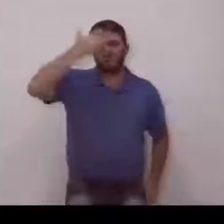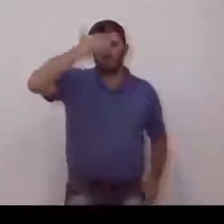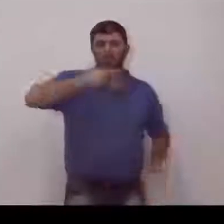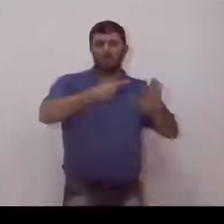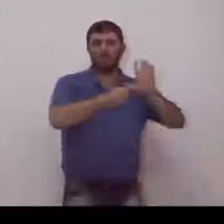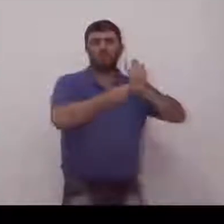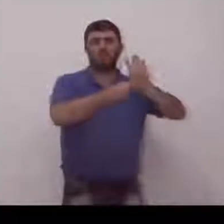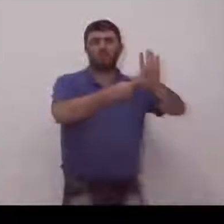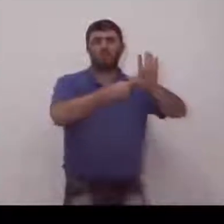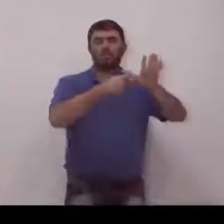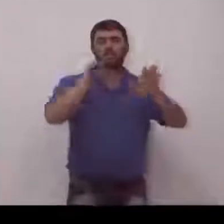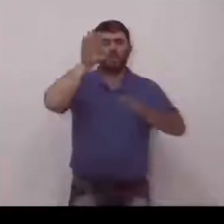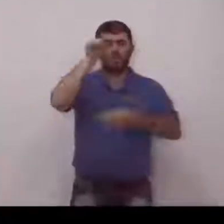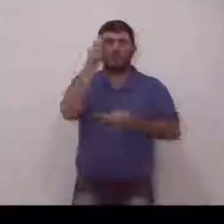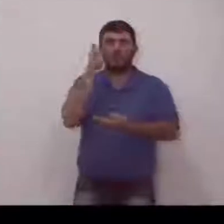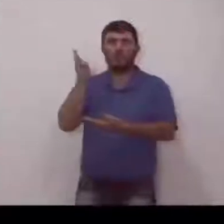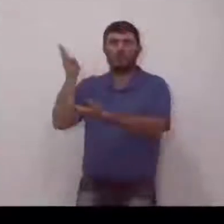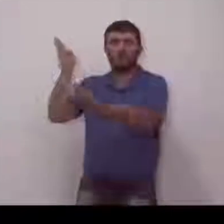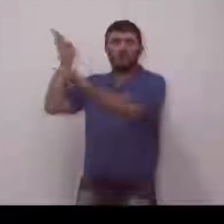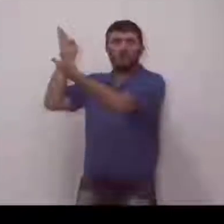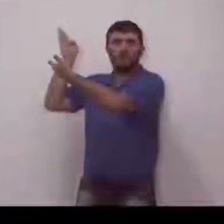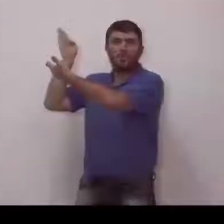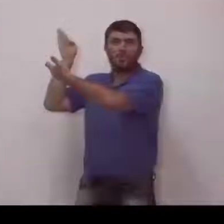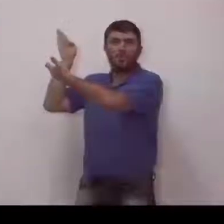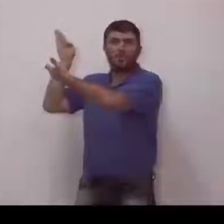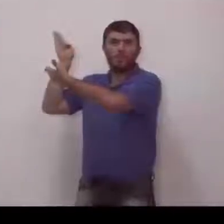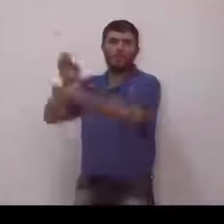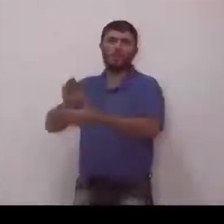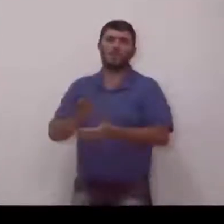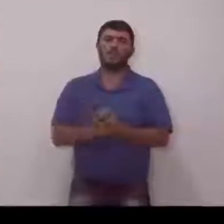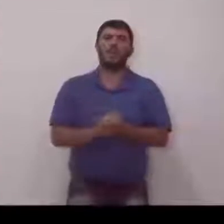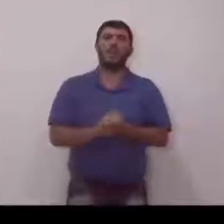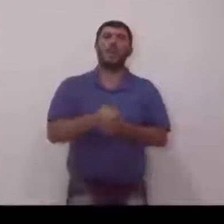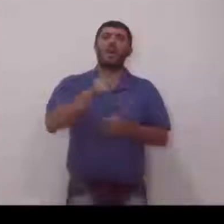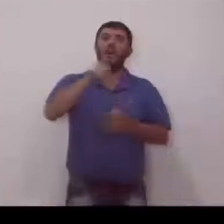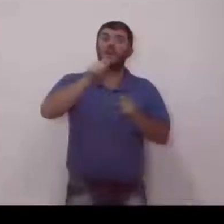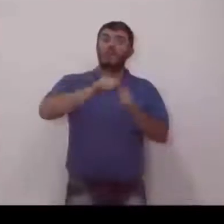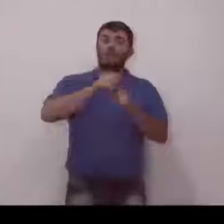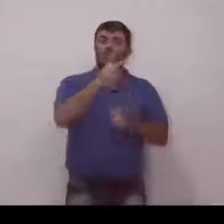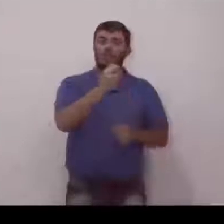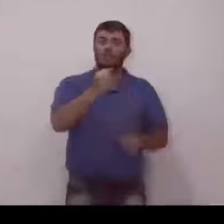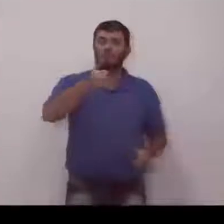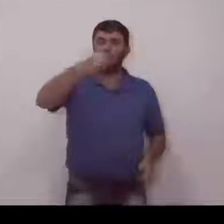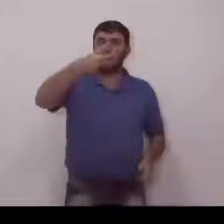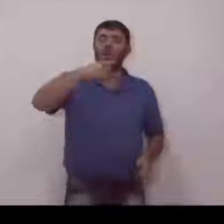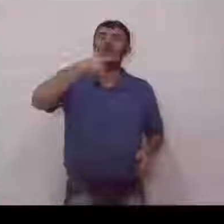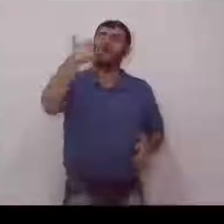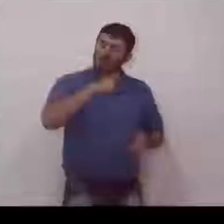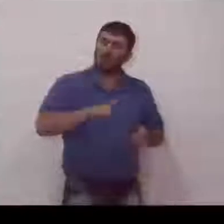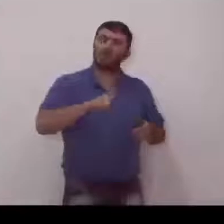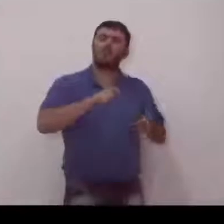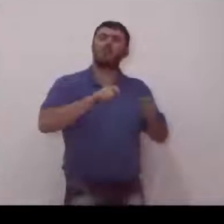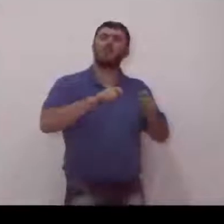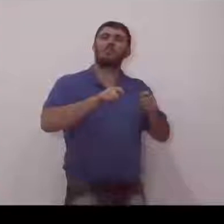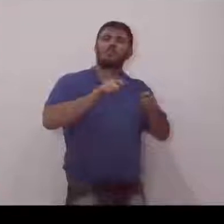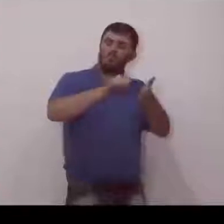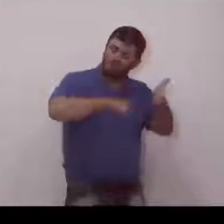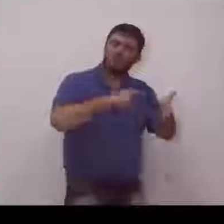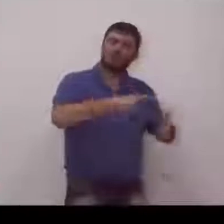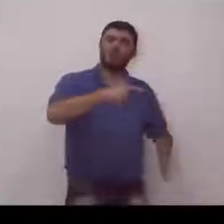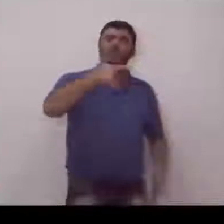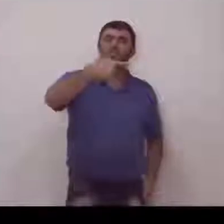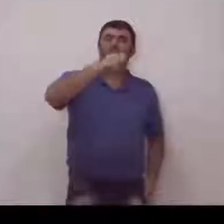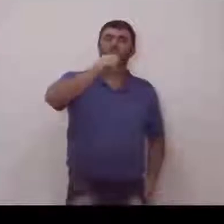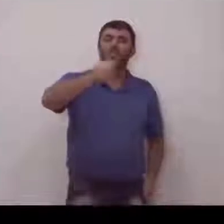indicação feita em 2013 e a reinteração, então, em 2017. É dessa maneira. Porque, às vezes, as pessoas